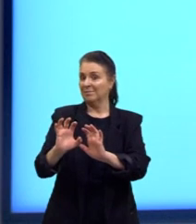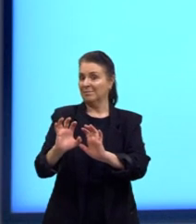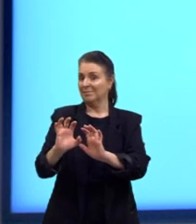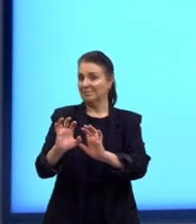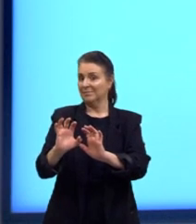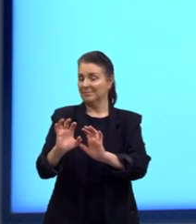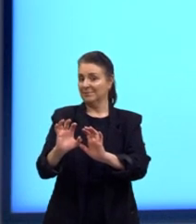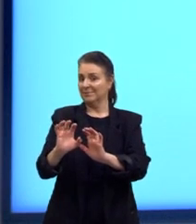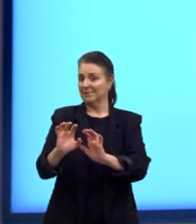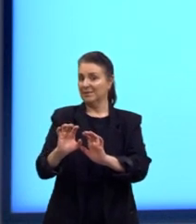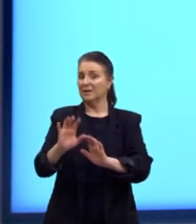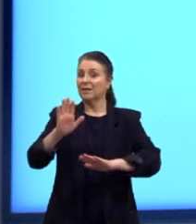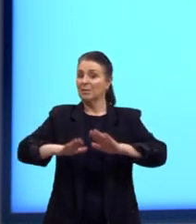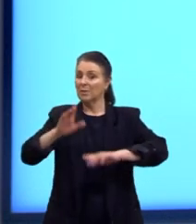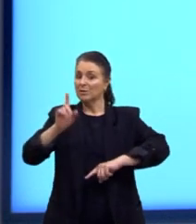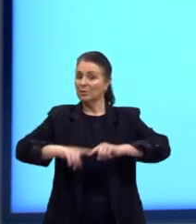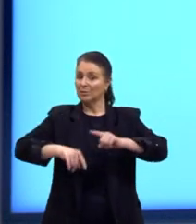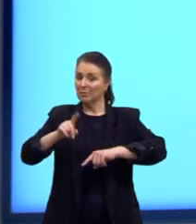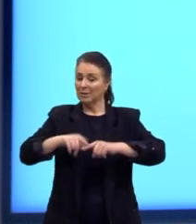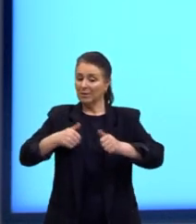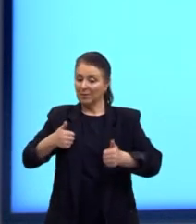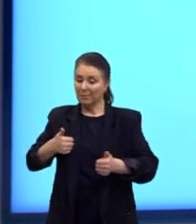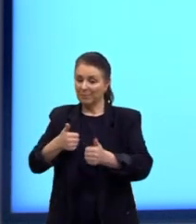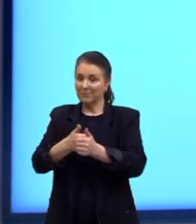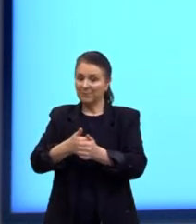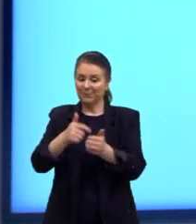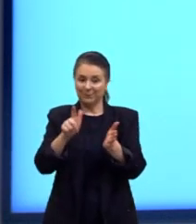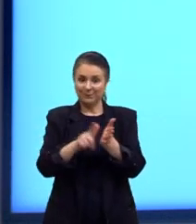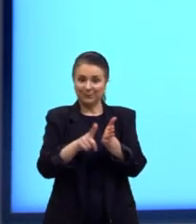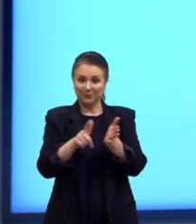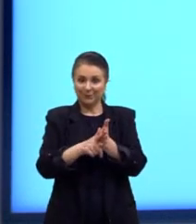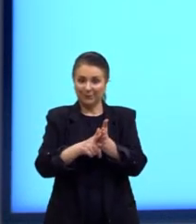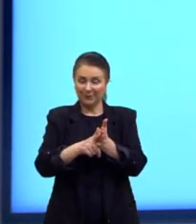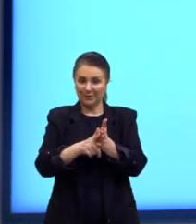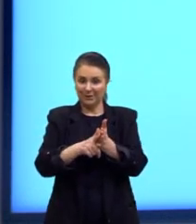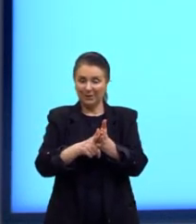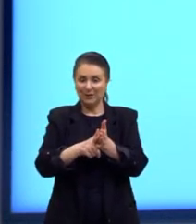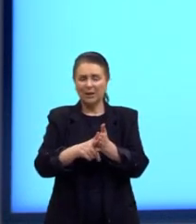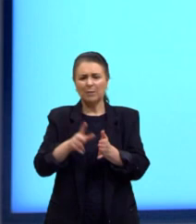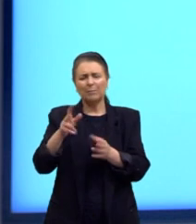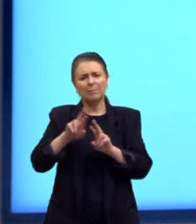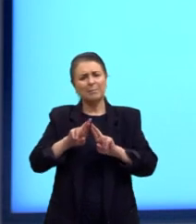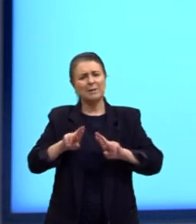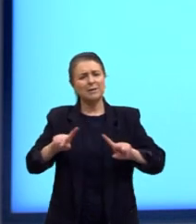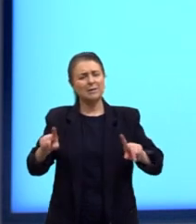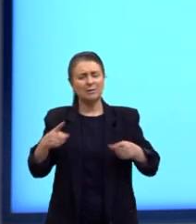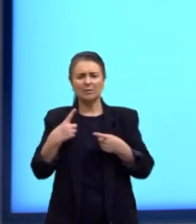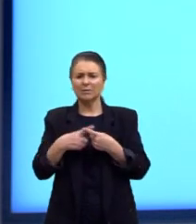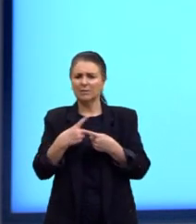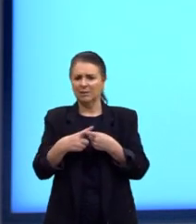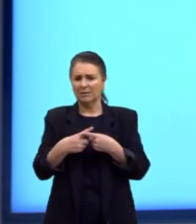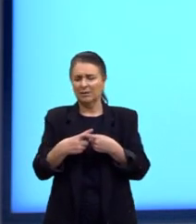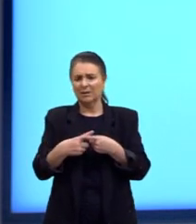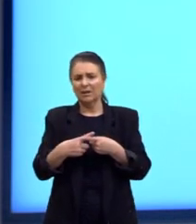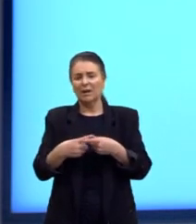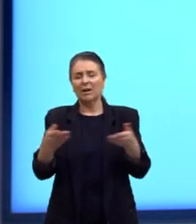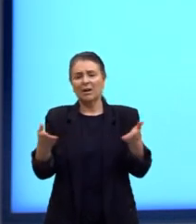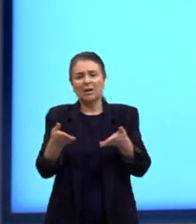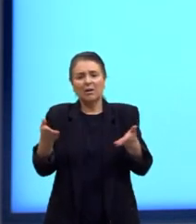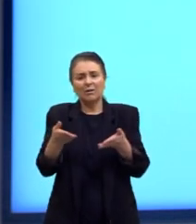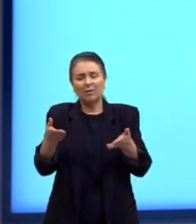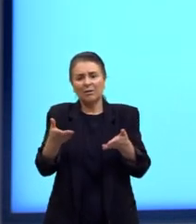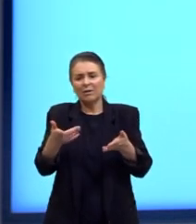ao material que a gente está chegando próximo desses papéis picados, né? Mas é diferente, né? A gente agora